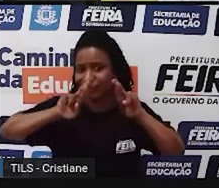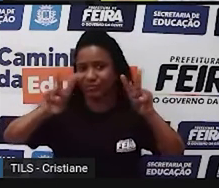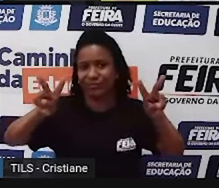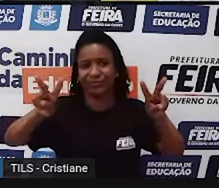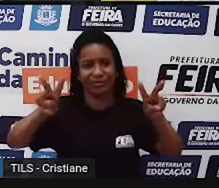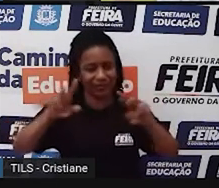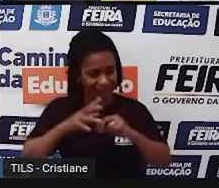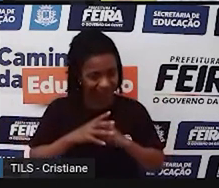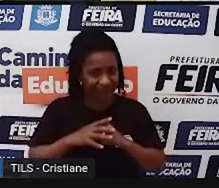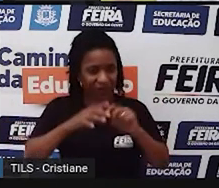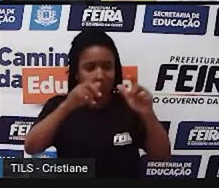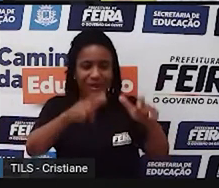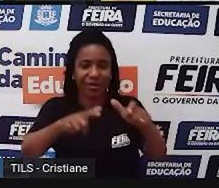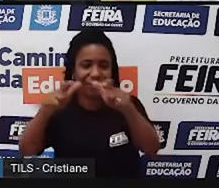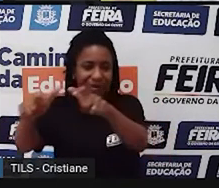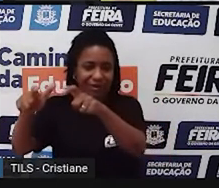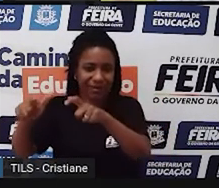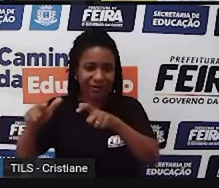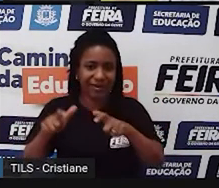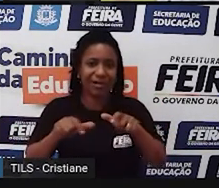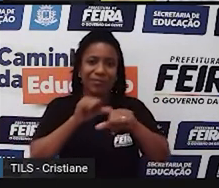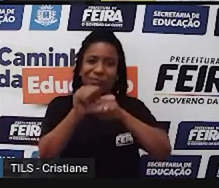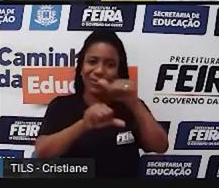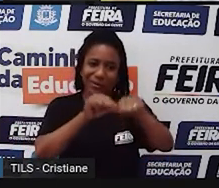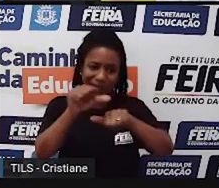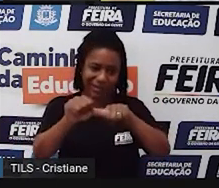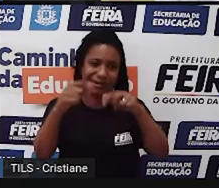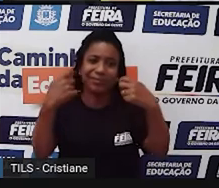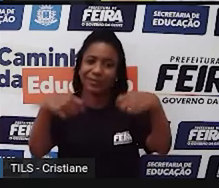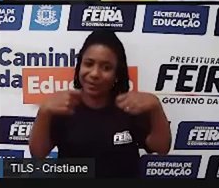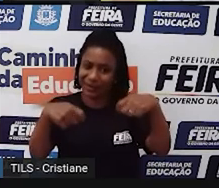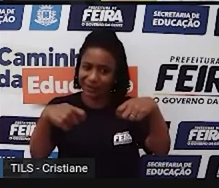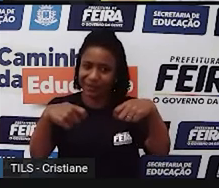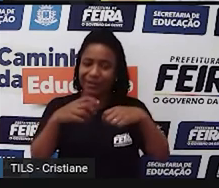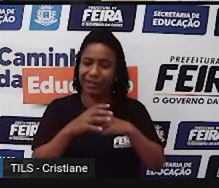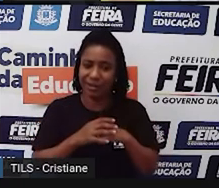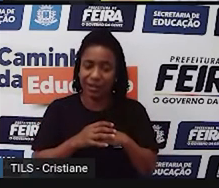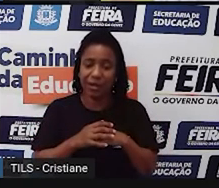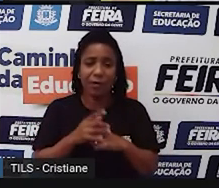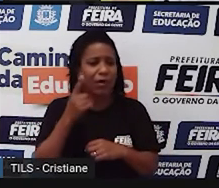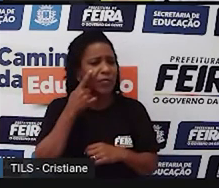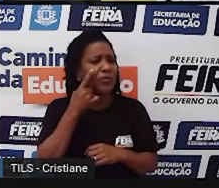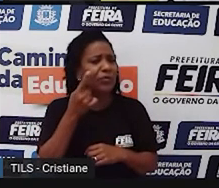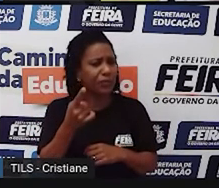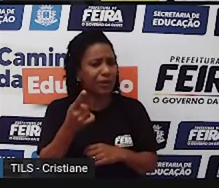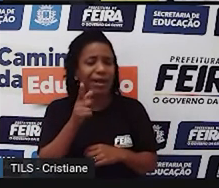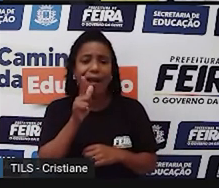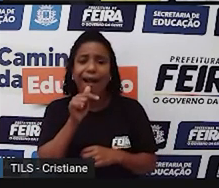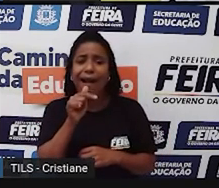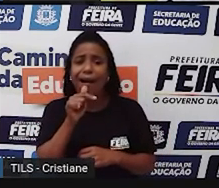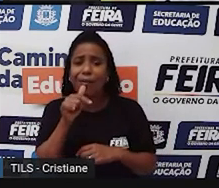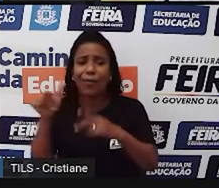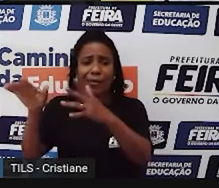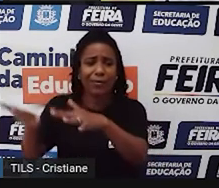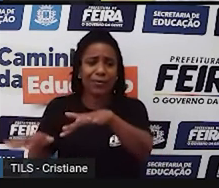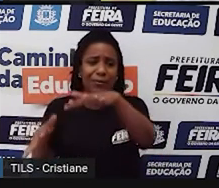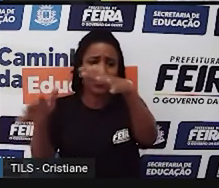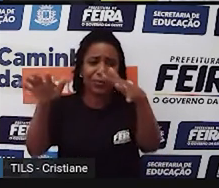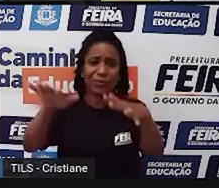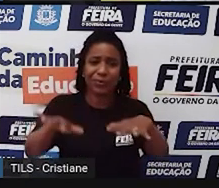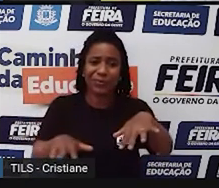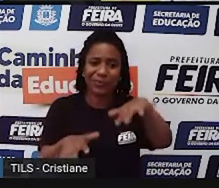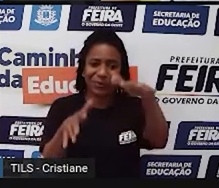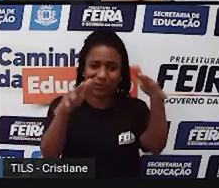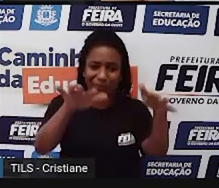os espaços onde ele ocupa. Então, vamos entender os espaços marinhos. A gente cresceu,